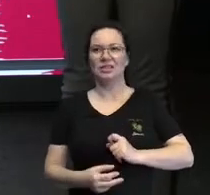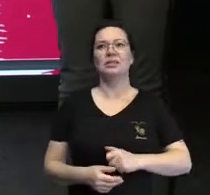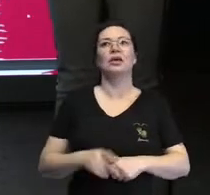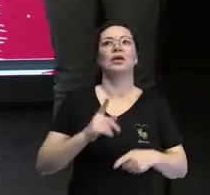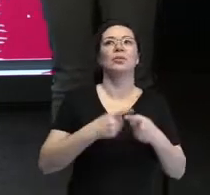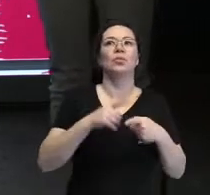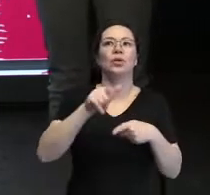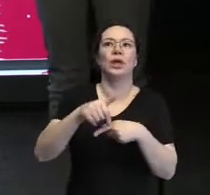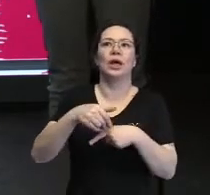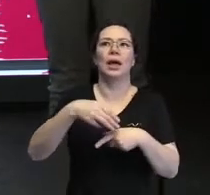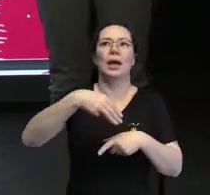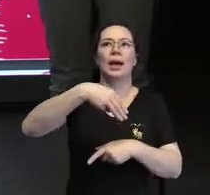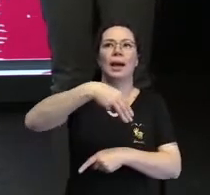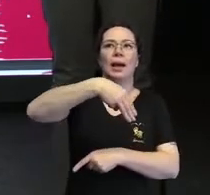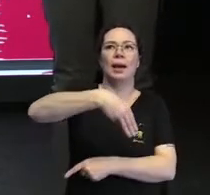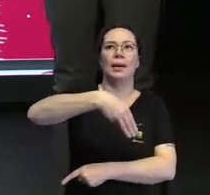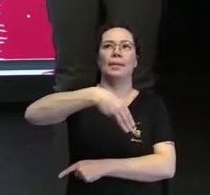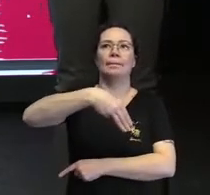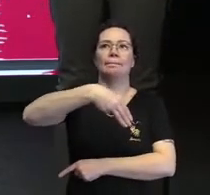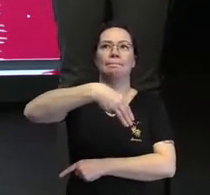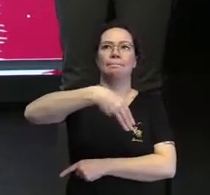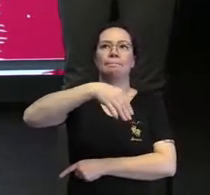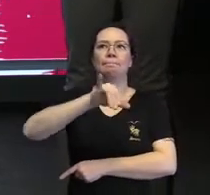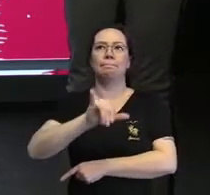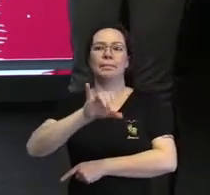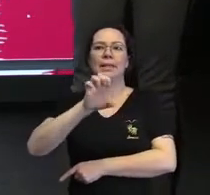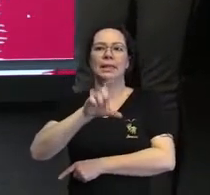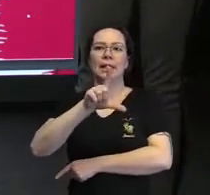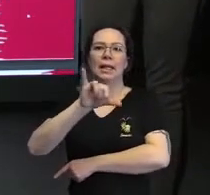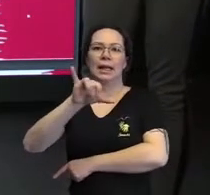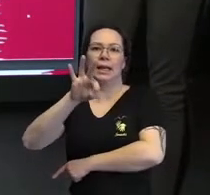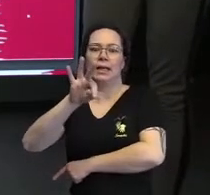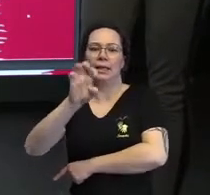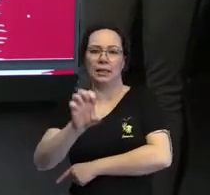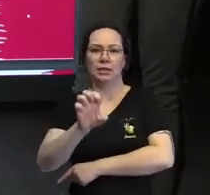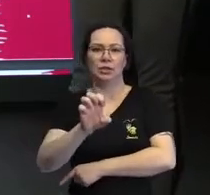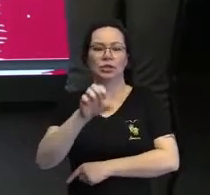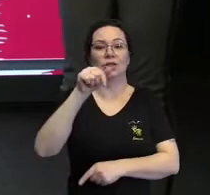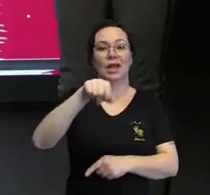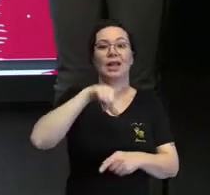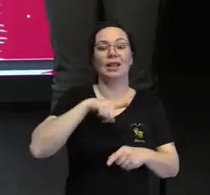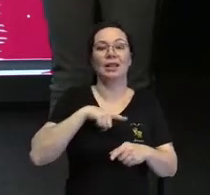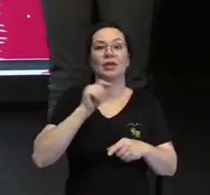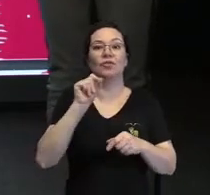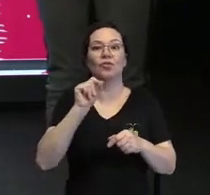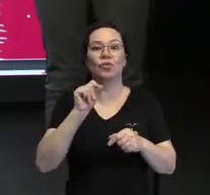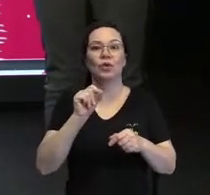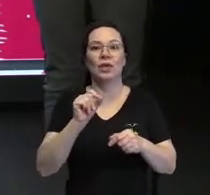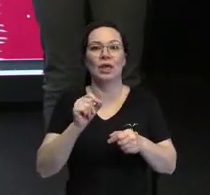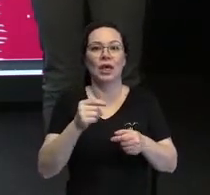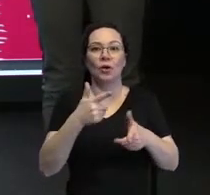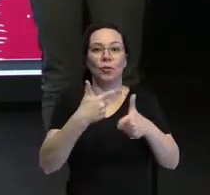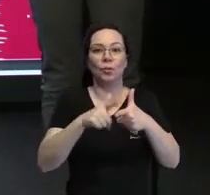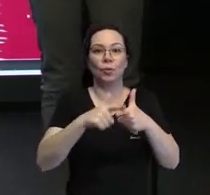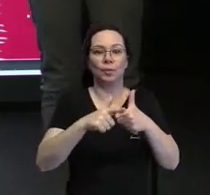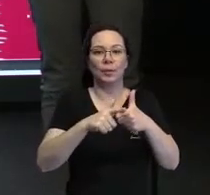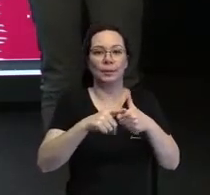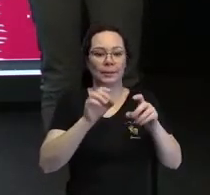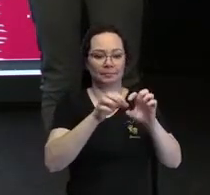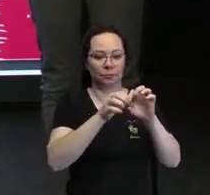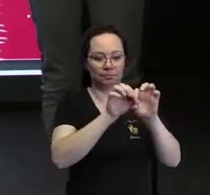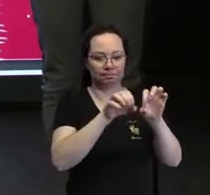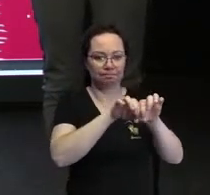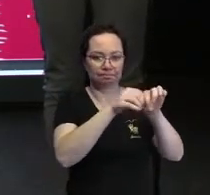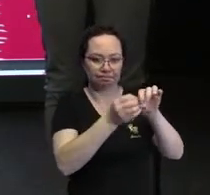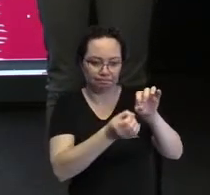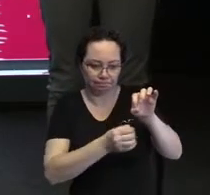Ela é uma inflamação da medula, né? Foi causada por uma infecção, provavelmente, do intestino, né?